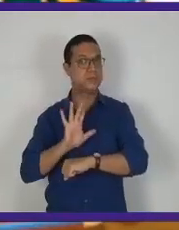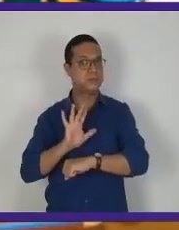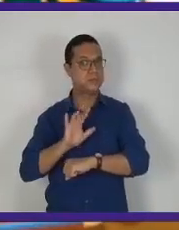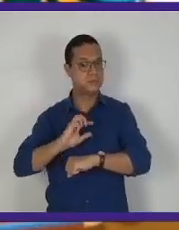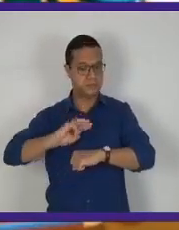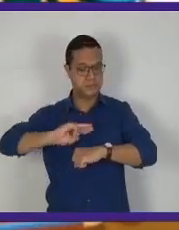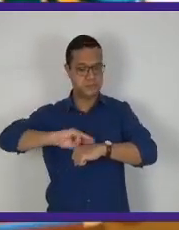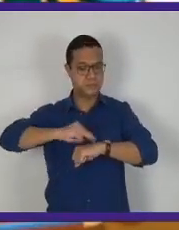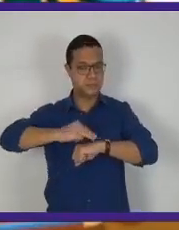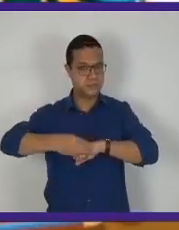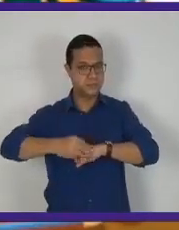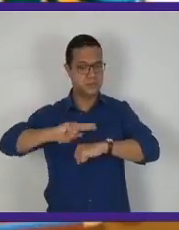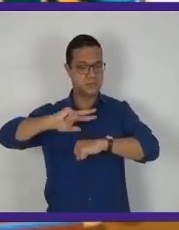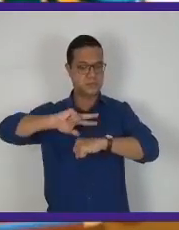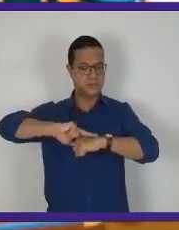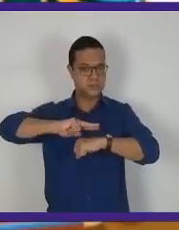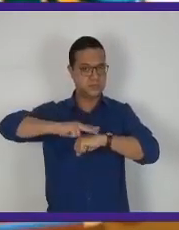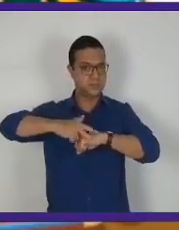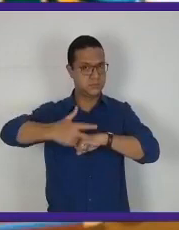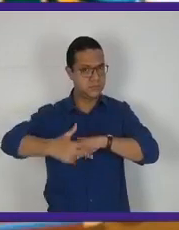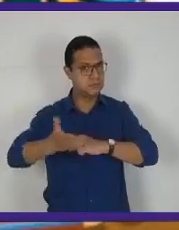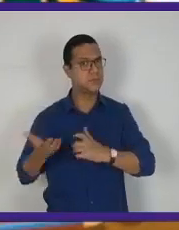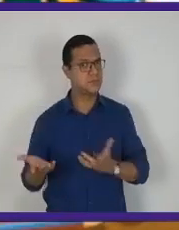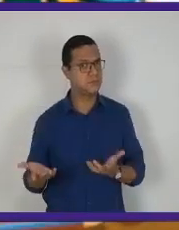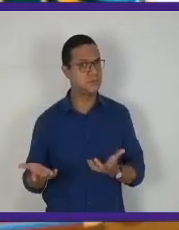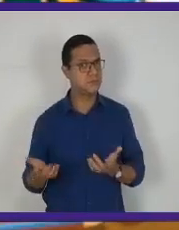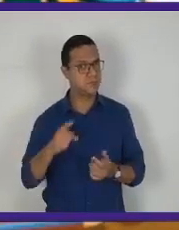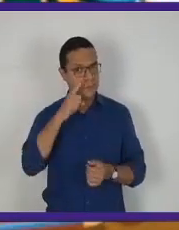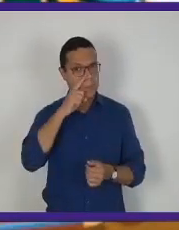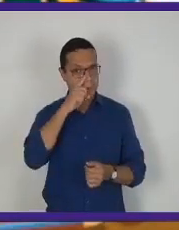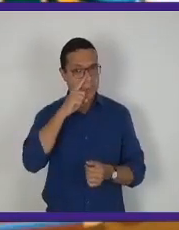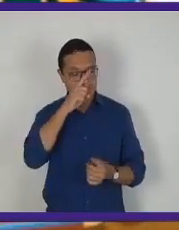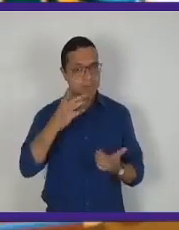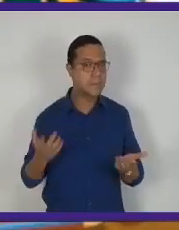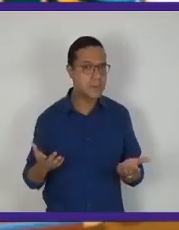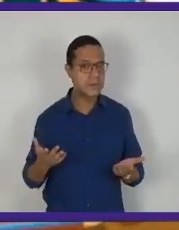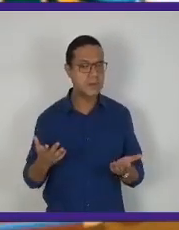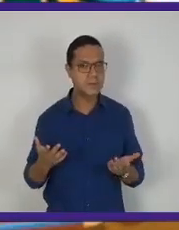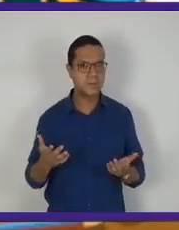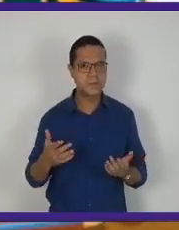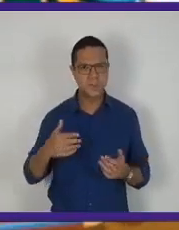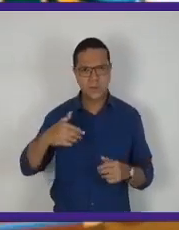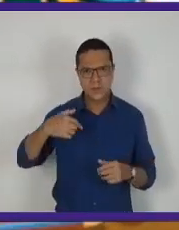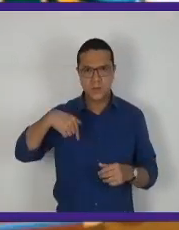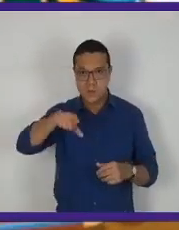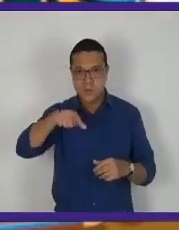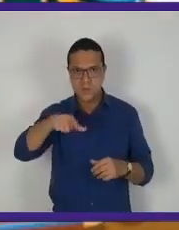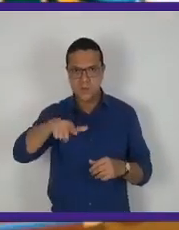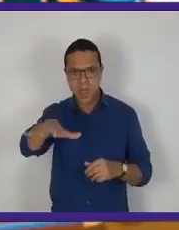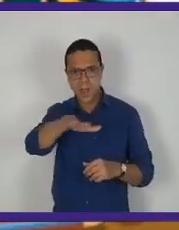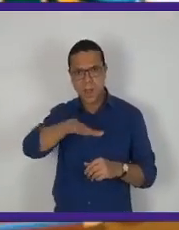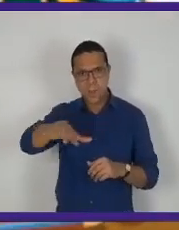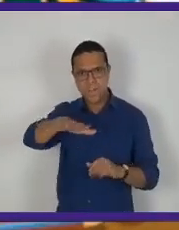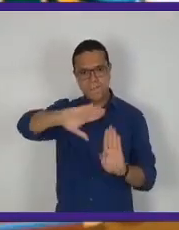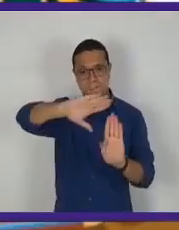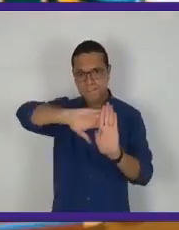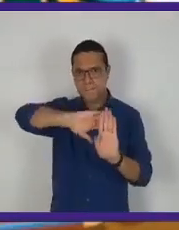dengue está por aí. Chicungunha. Olha os riscos. Vá no seu quintal.